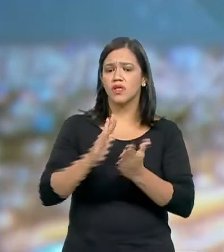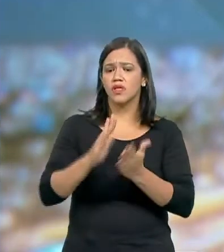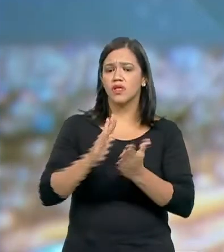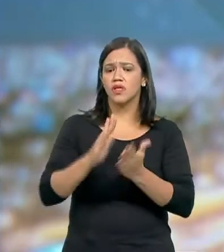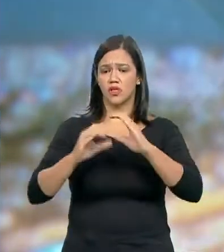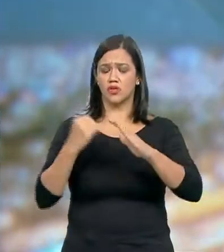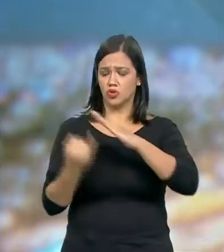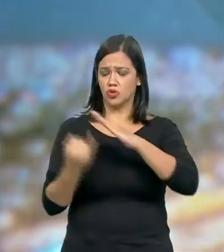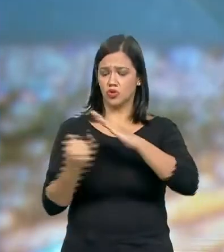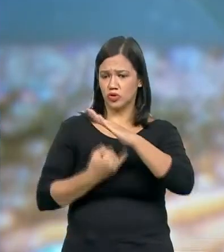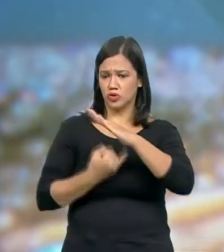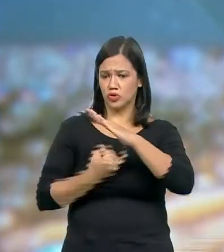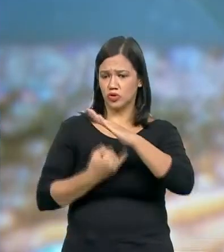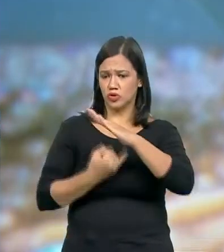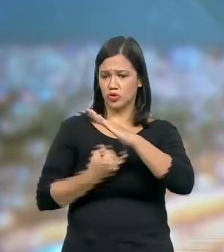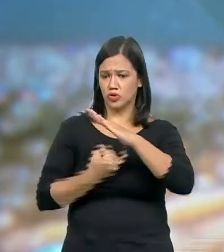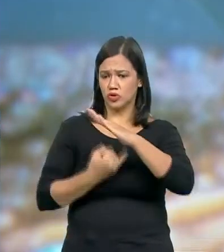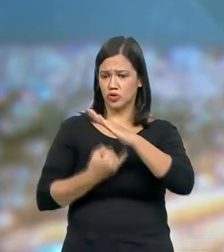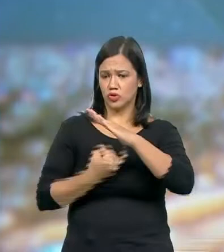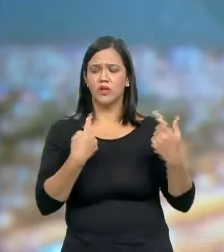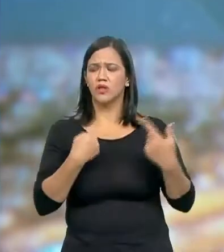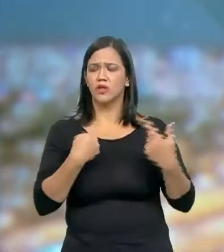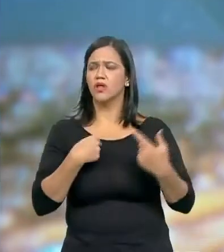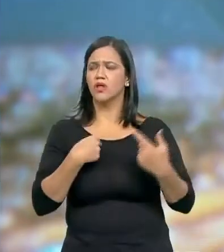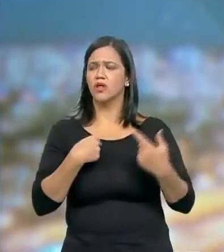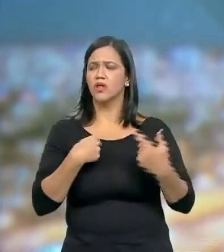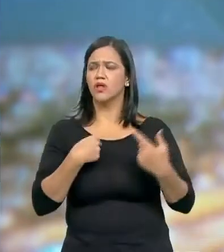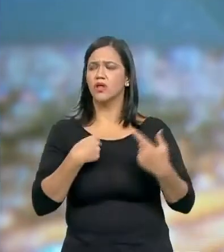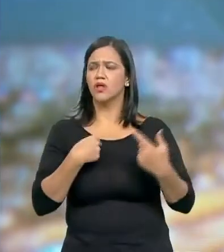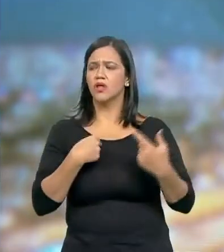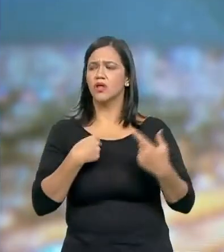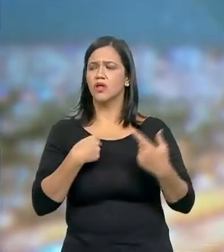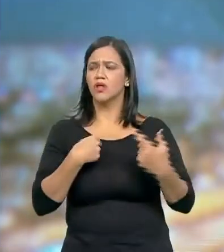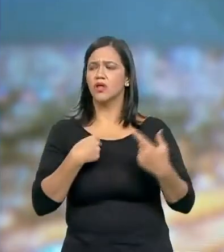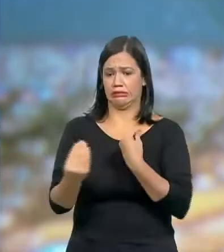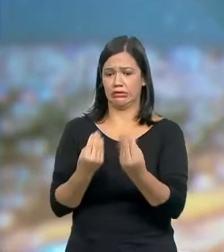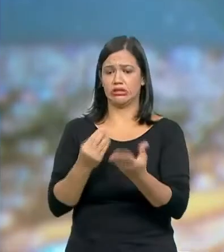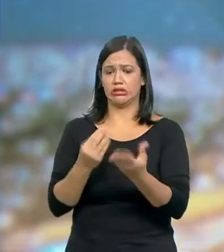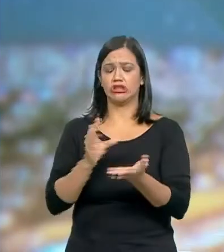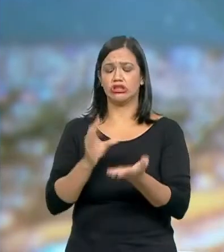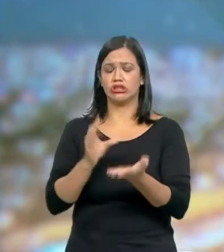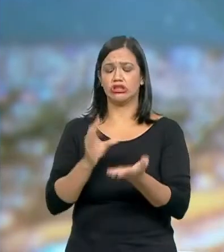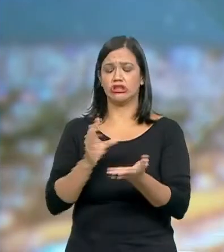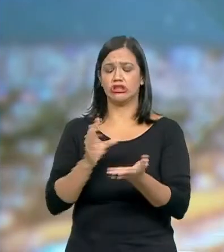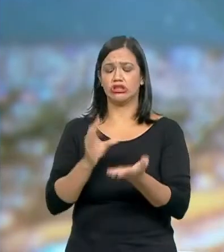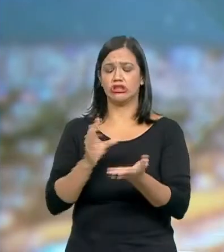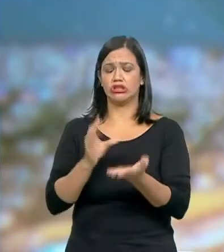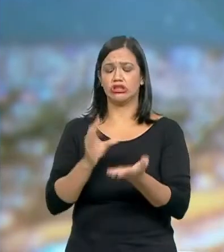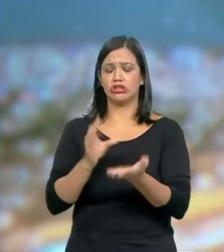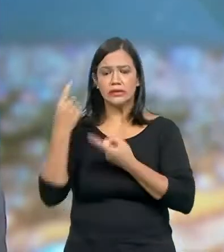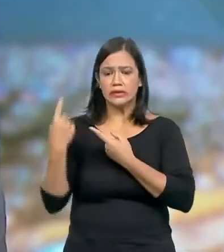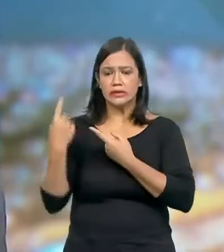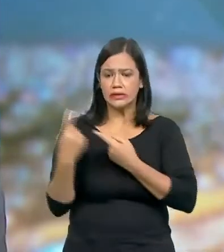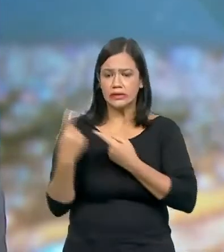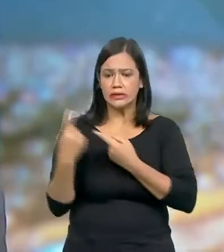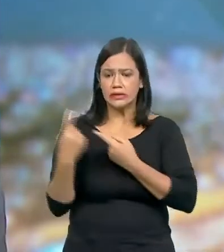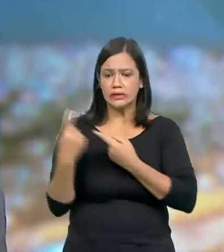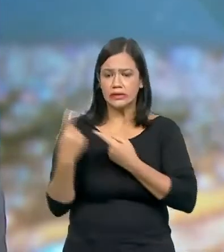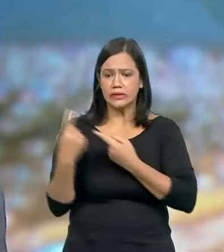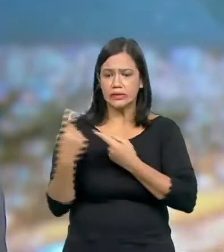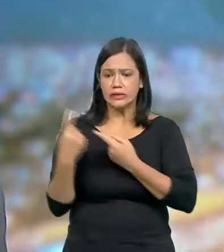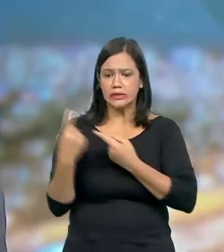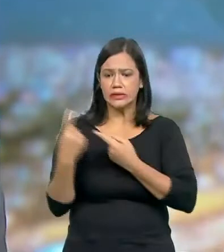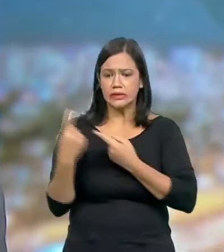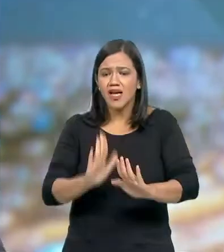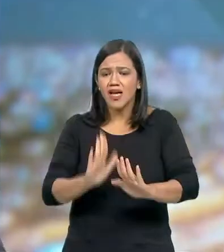me alegavam bastante. Rodolfo, o governo está distribuindo recursos, o governo está combatendo a pandemia, mas, de fato, essa comunicação não